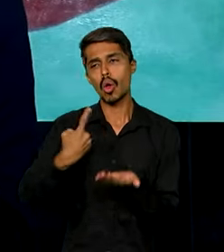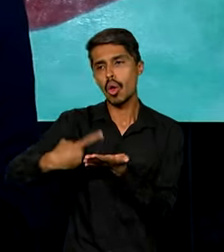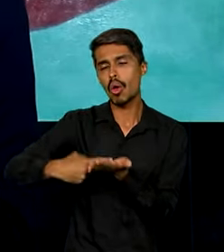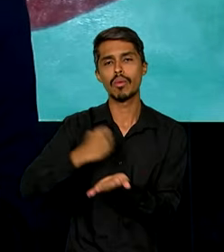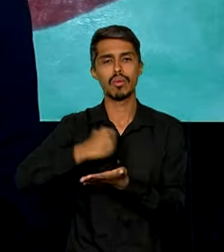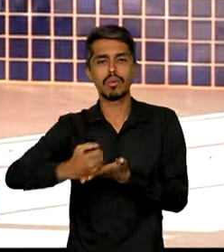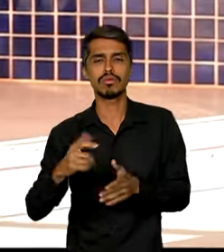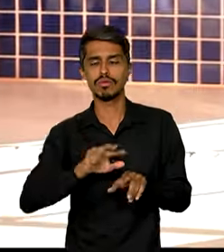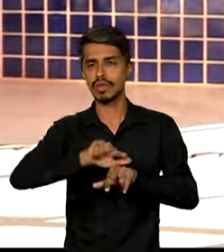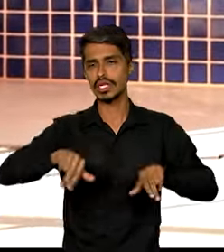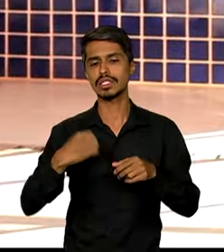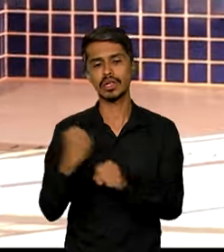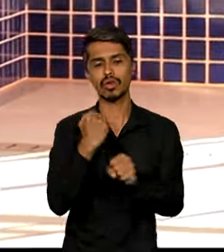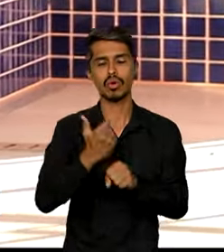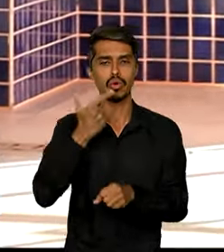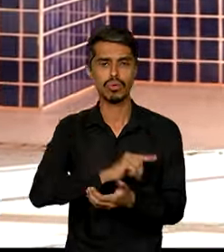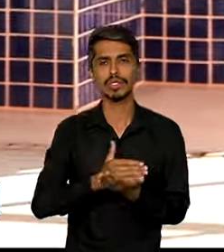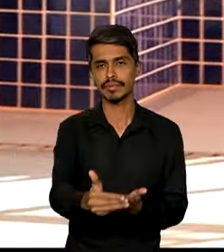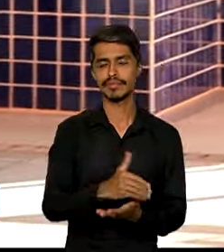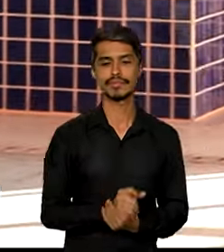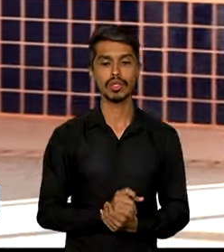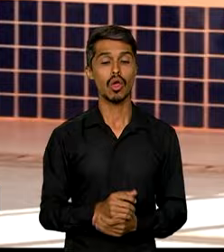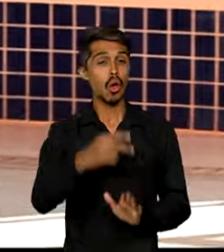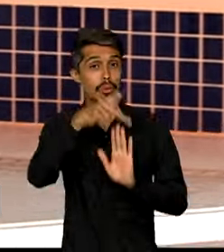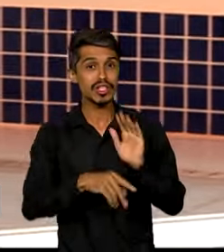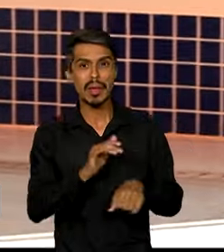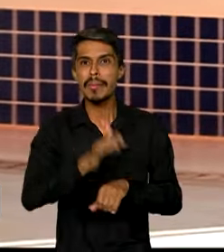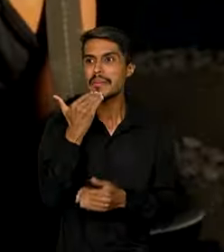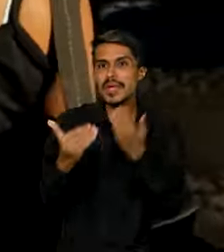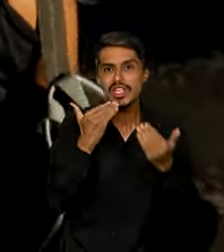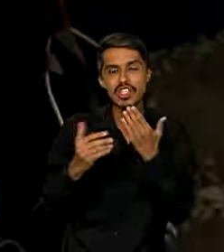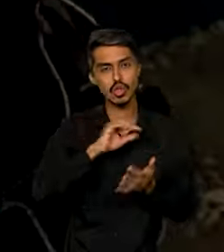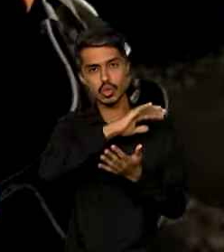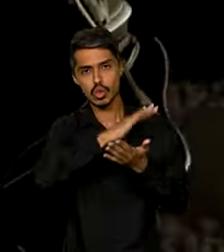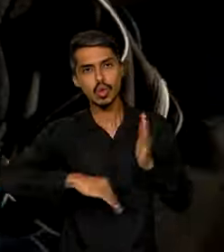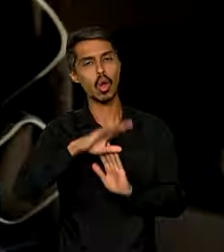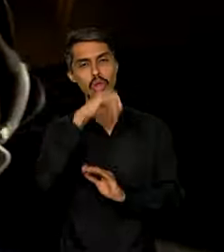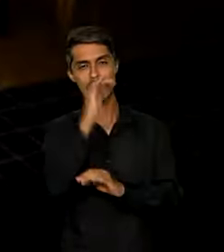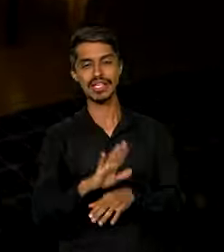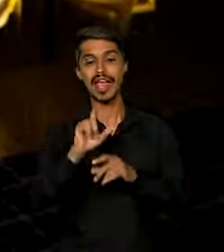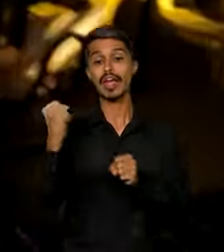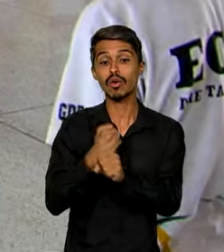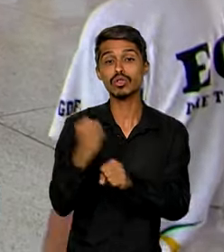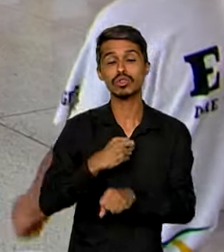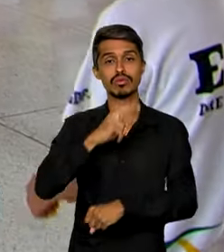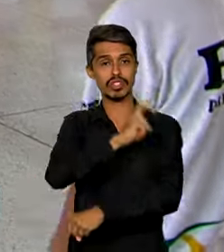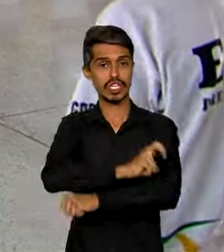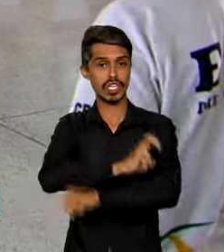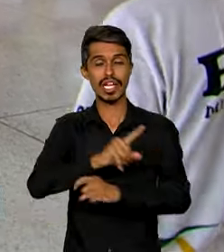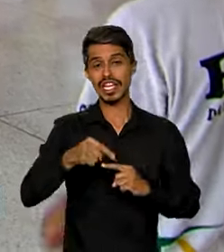posteriormente as obras. Os projetos mais solicitados em todo o país são para a construção de creches,